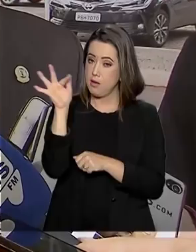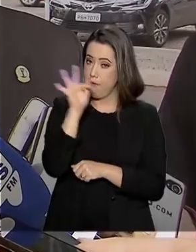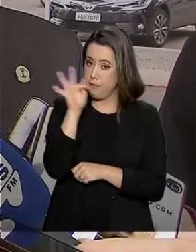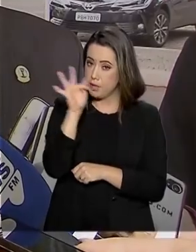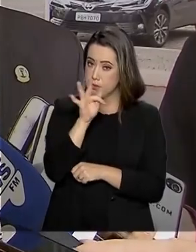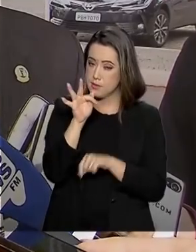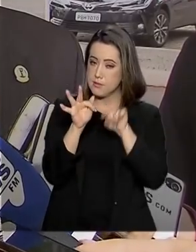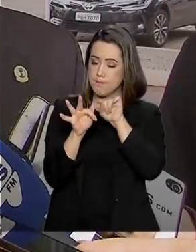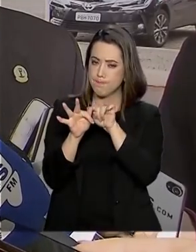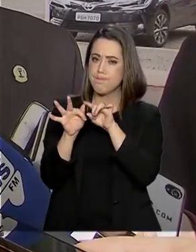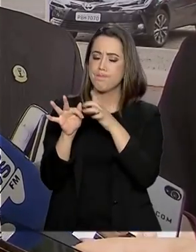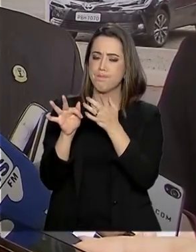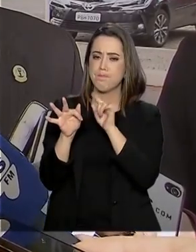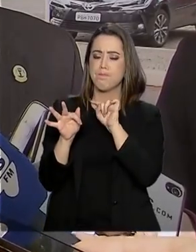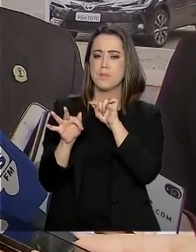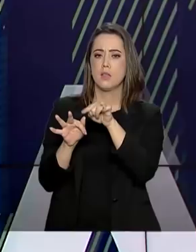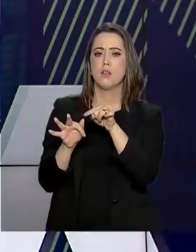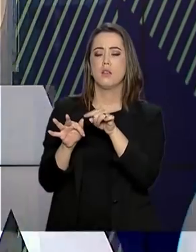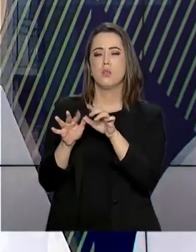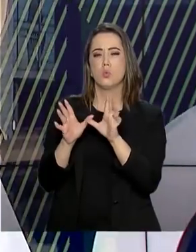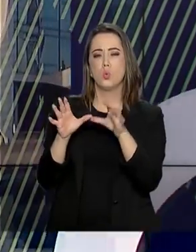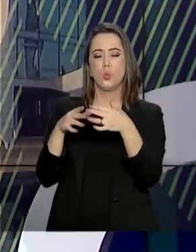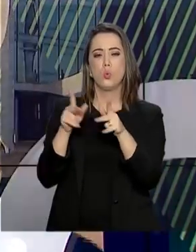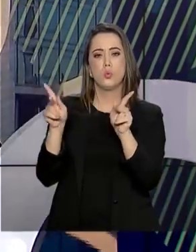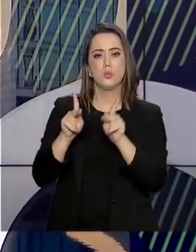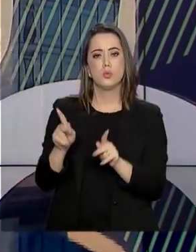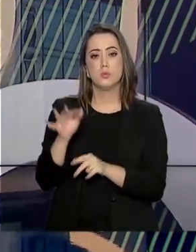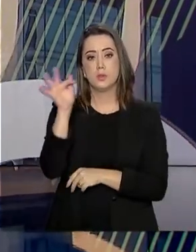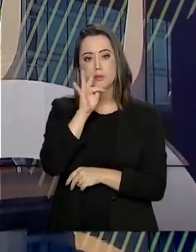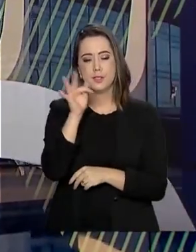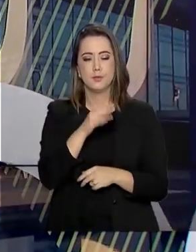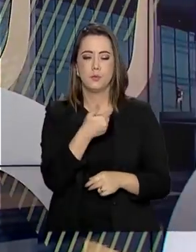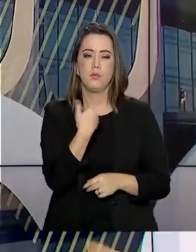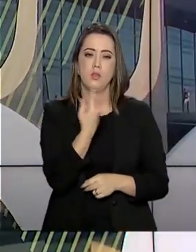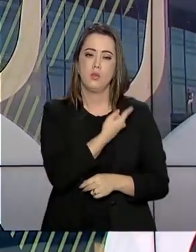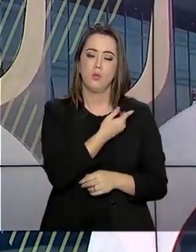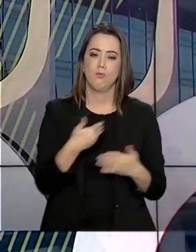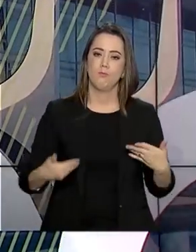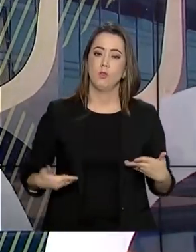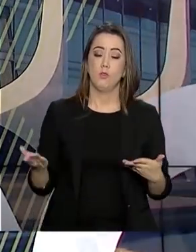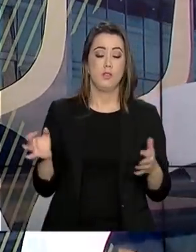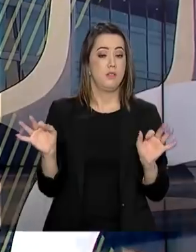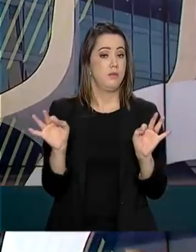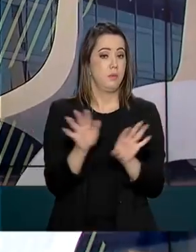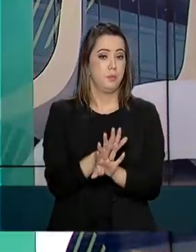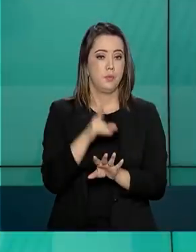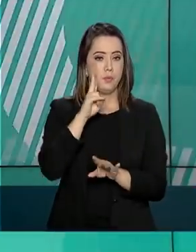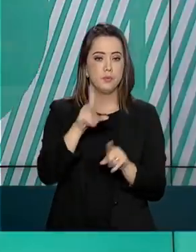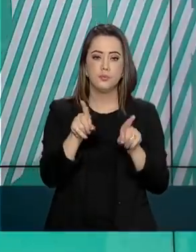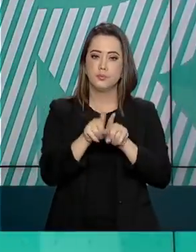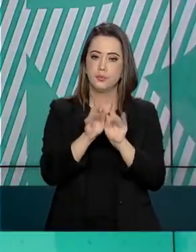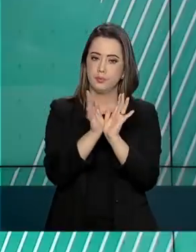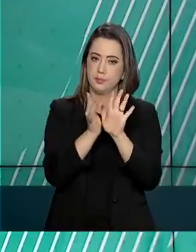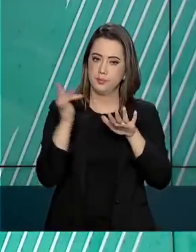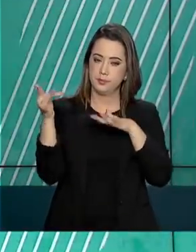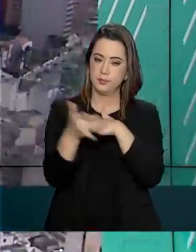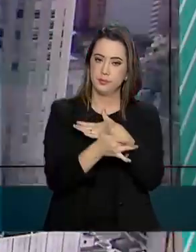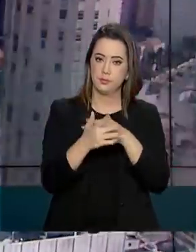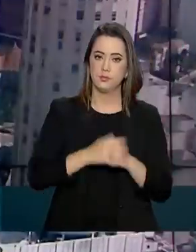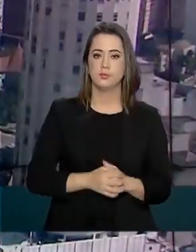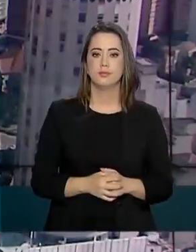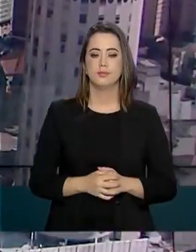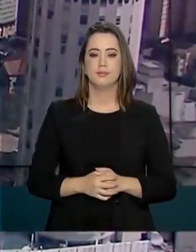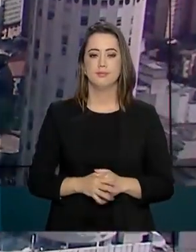E aí retornamos no domingo, dia 26. E o governo agora termina aqui. Acompanhe a gente também pelas nossas redes